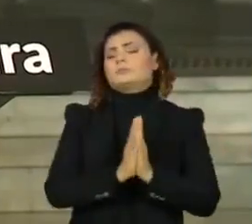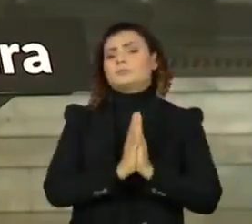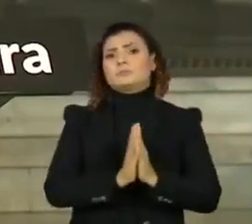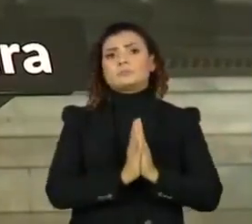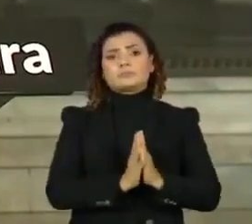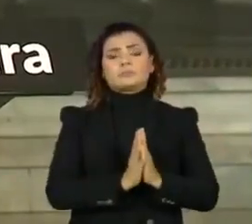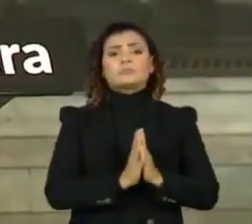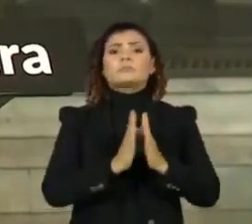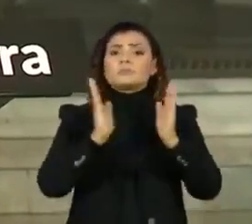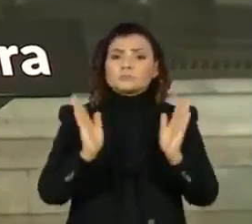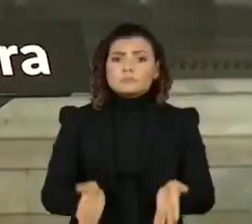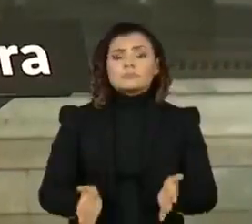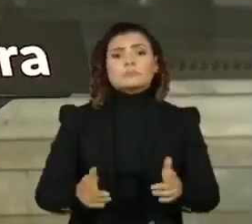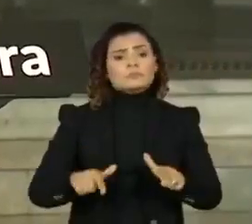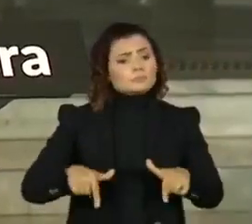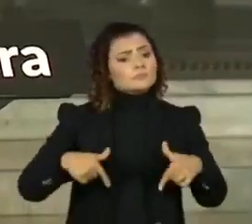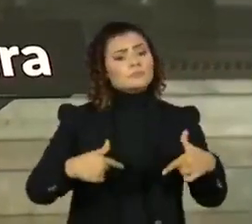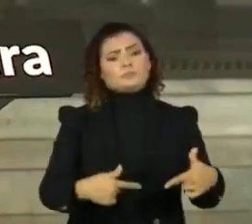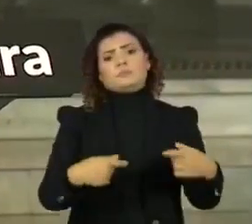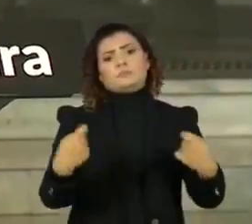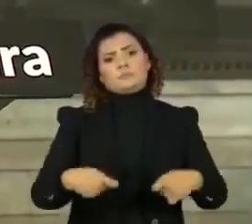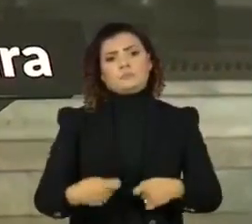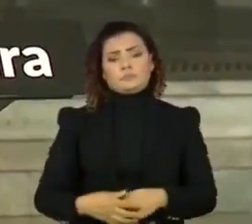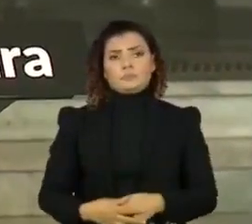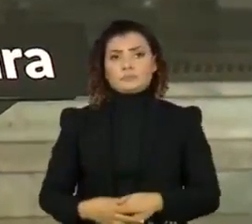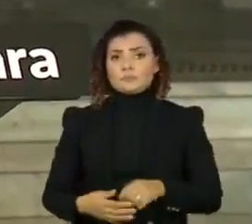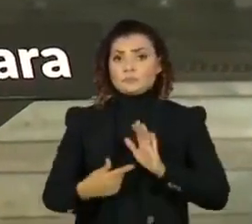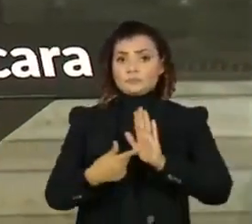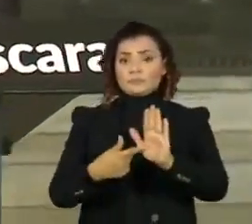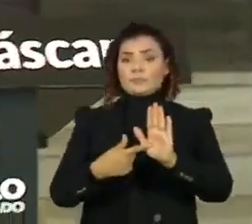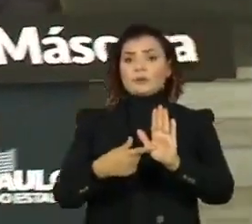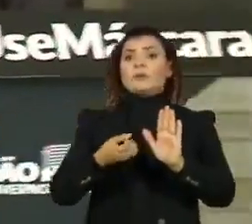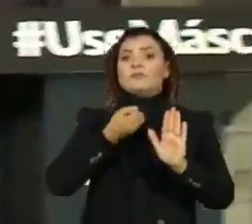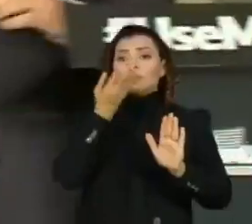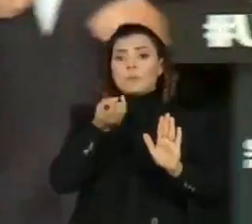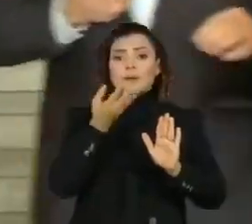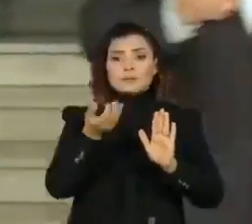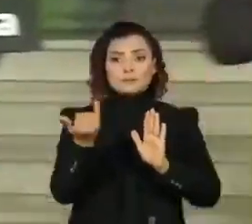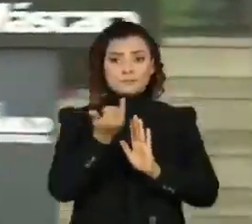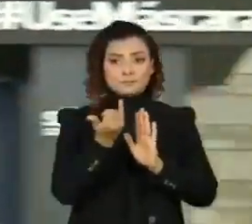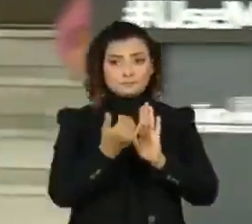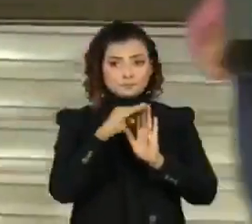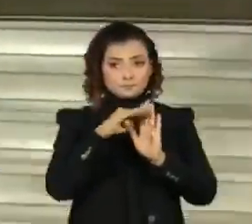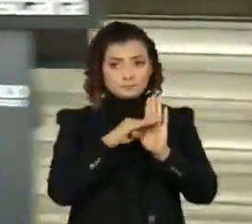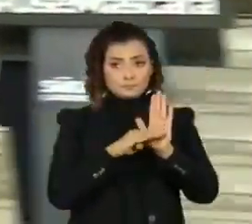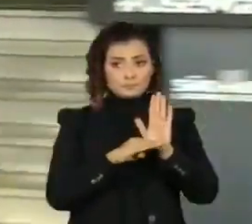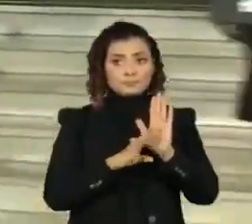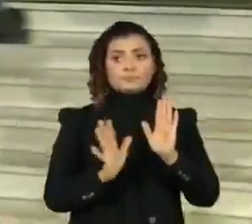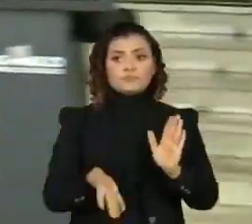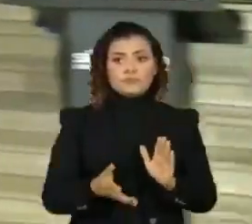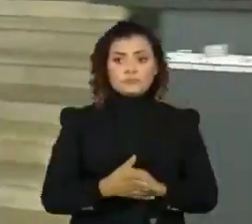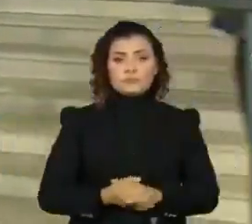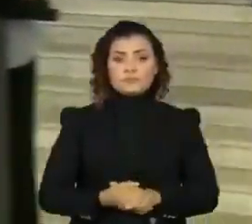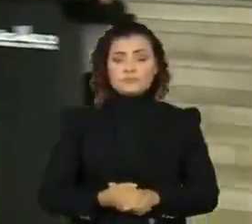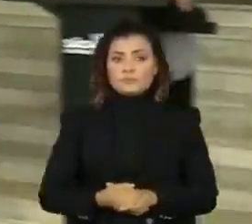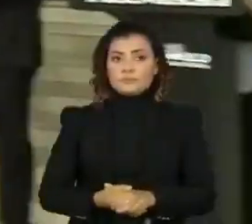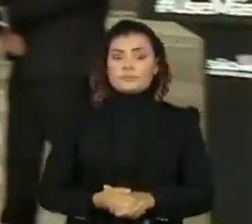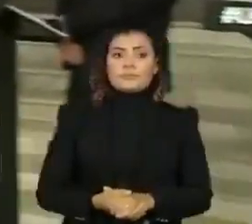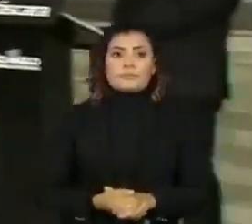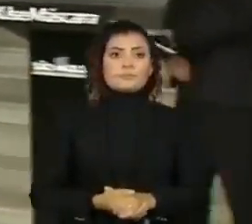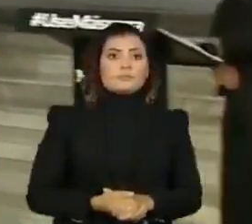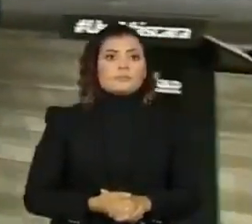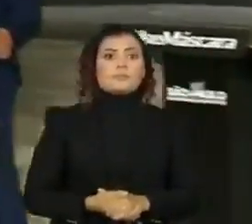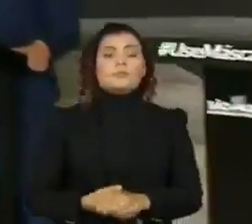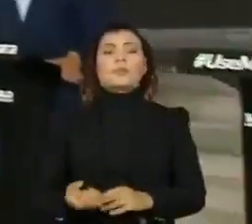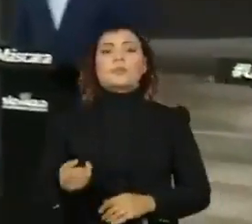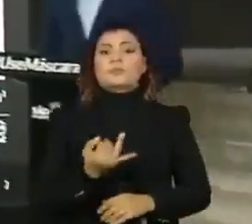estamos em guerra. Eu vou mostrar agora os dados que continuam crescentes. Nós temos o total